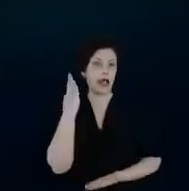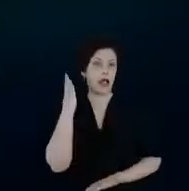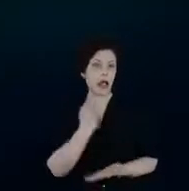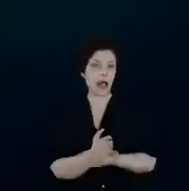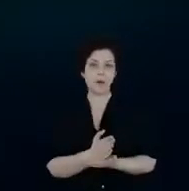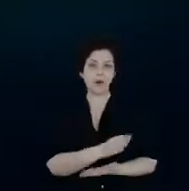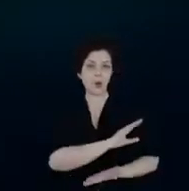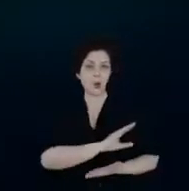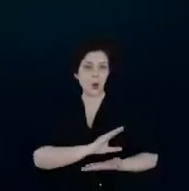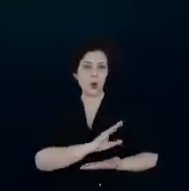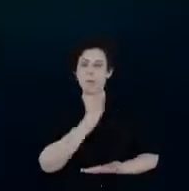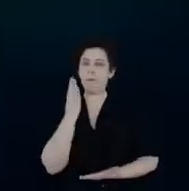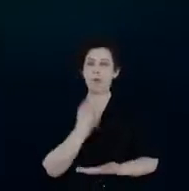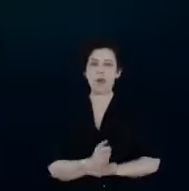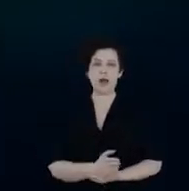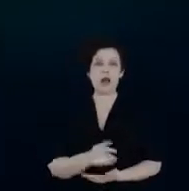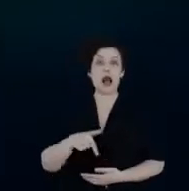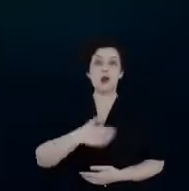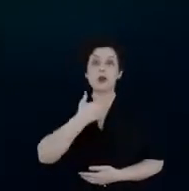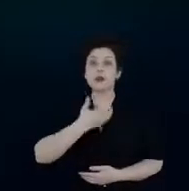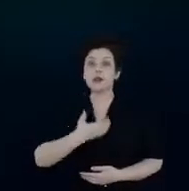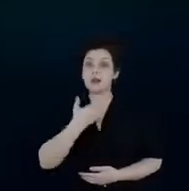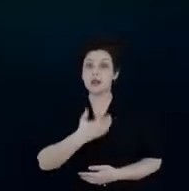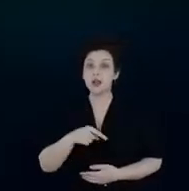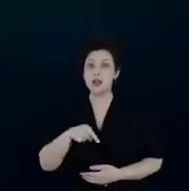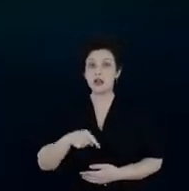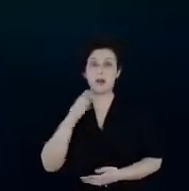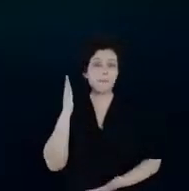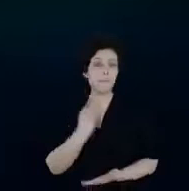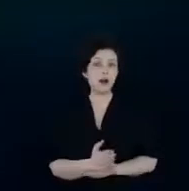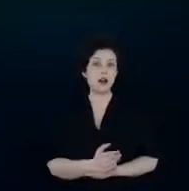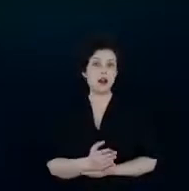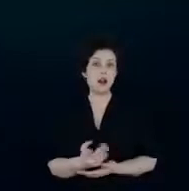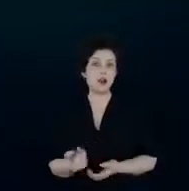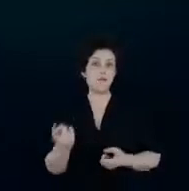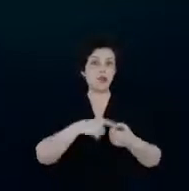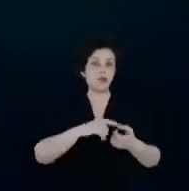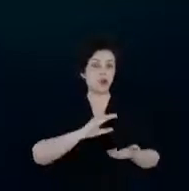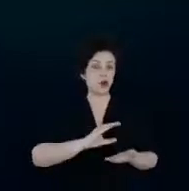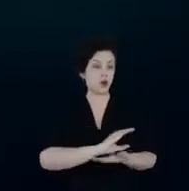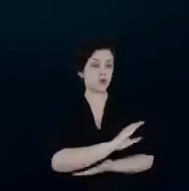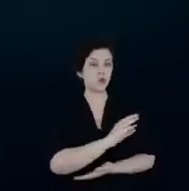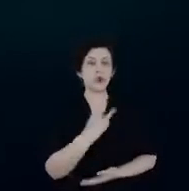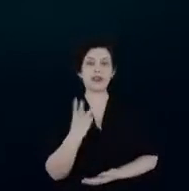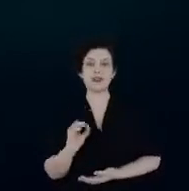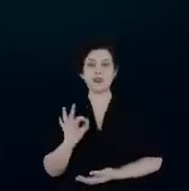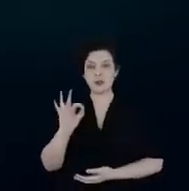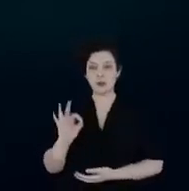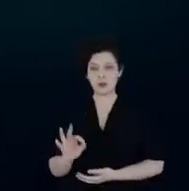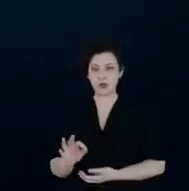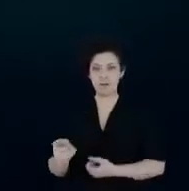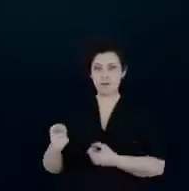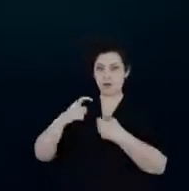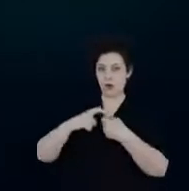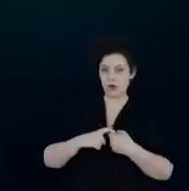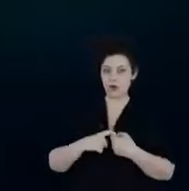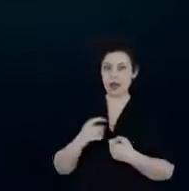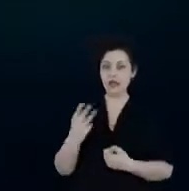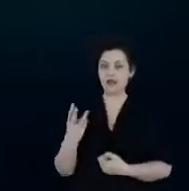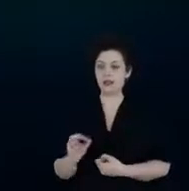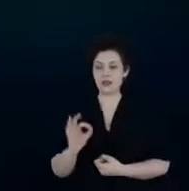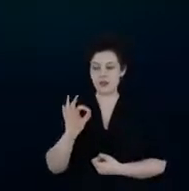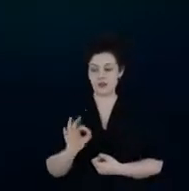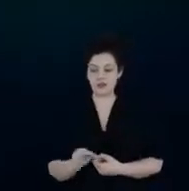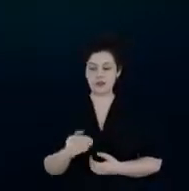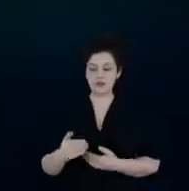repasse agora em 31 de dezembro de 2021 e retornasse os 30% os 30% que está